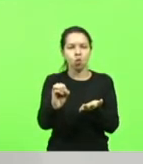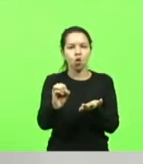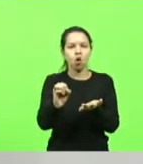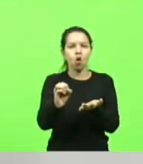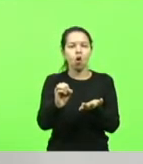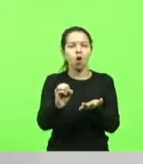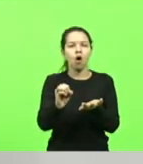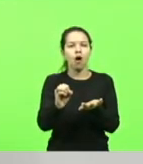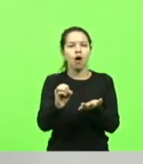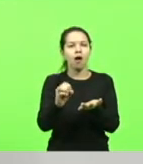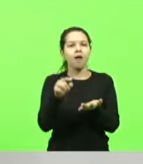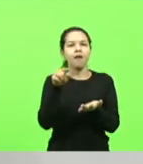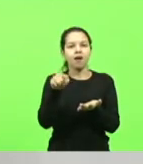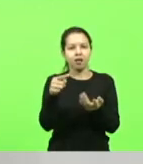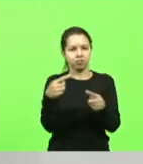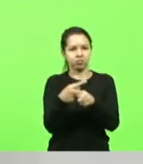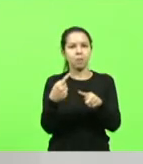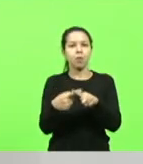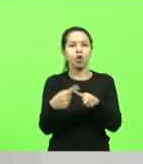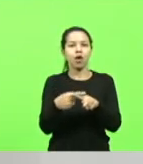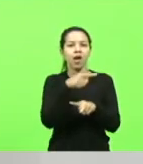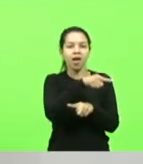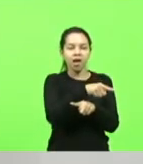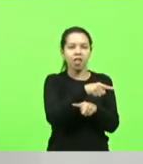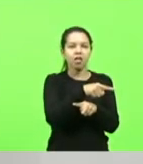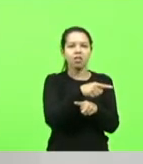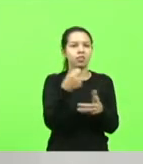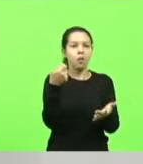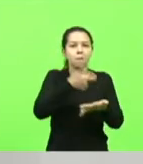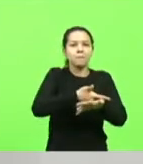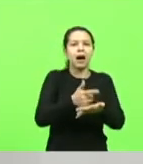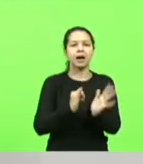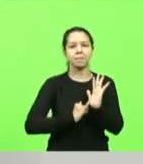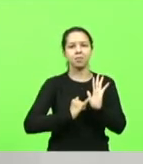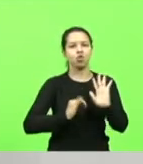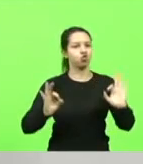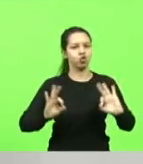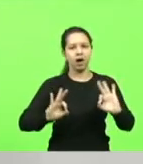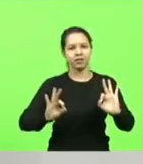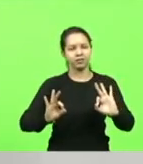O bicheiro não paga imposto. Isso é uma delas. E a segunda,